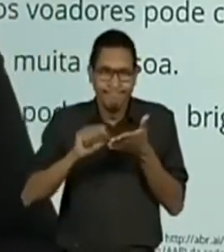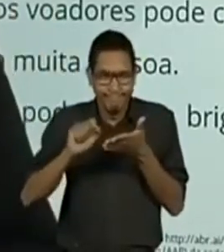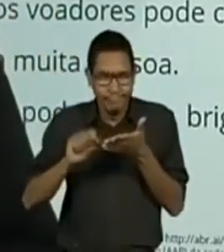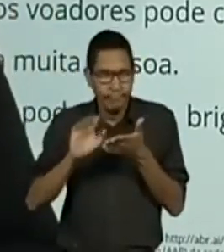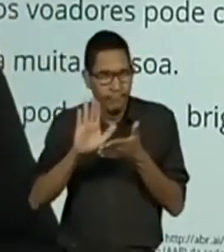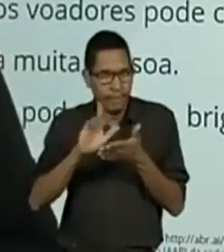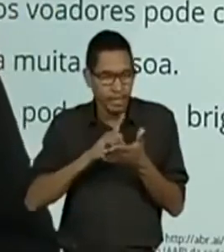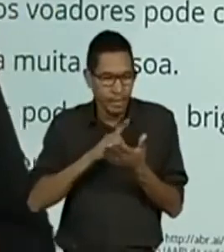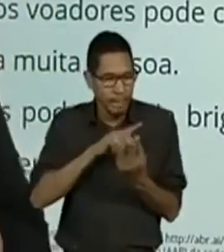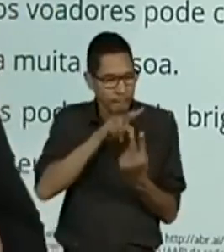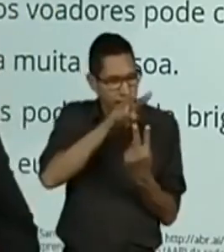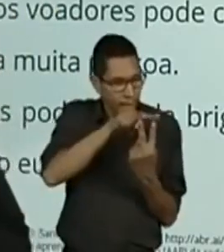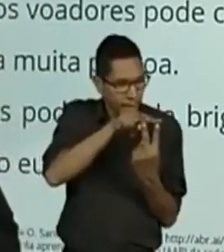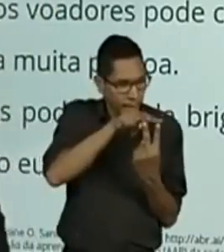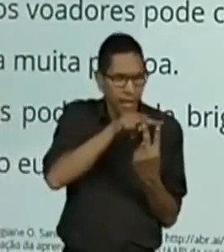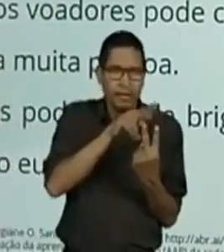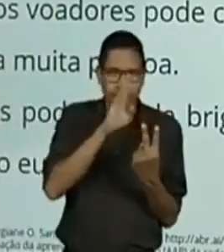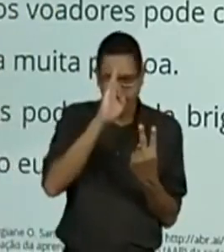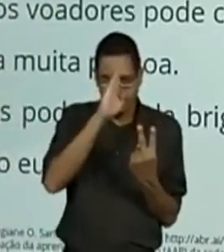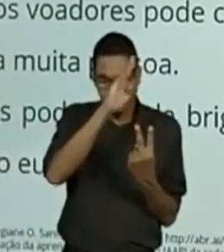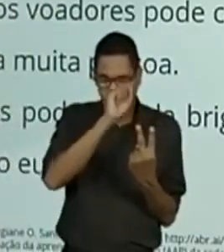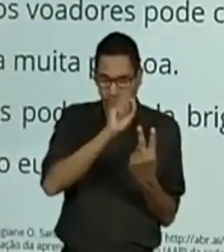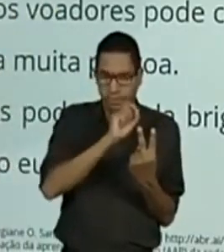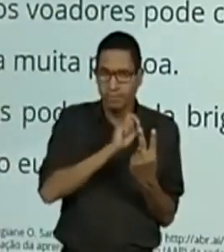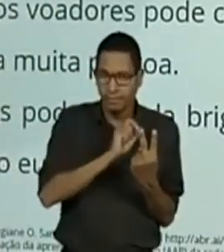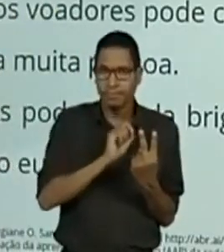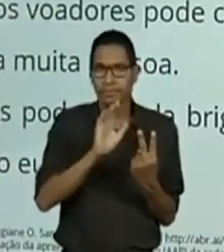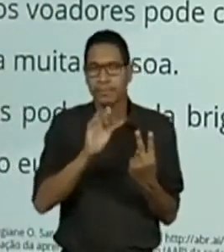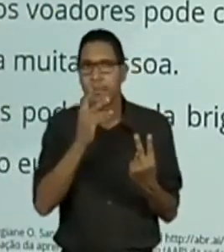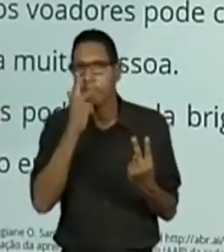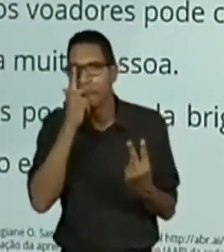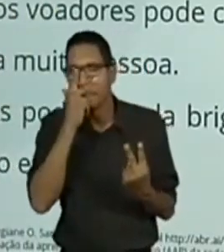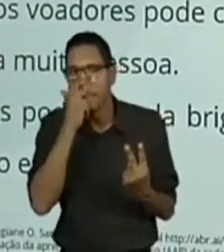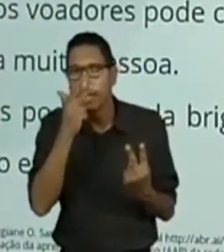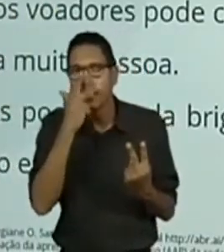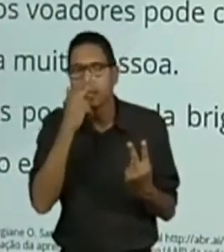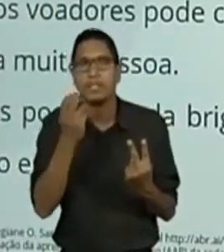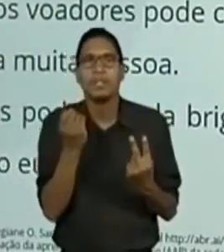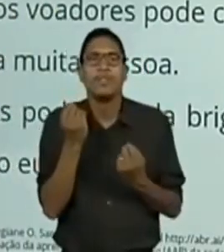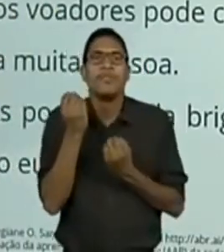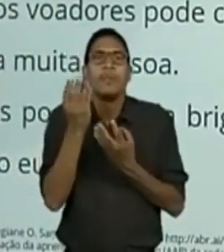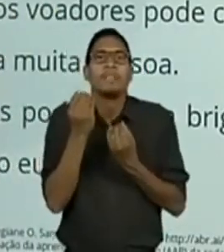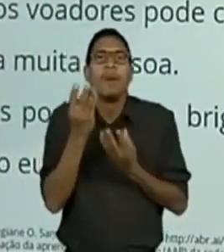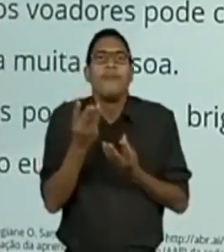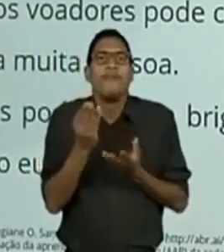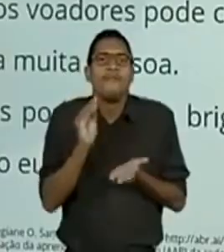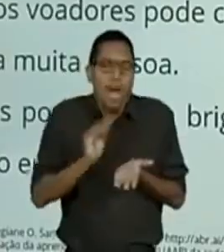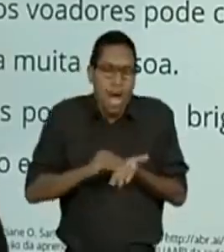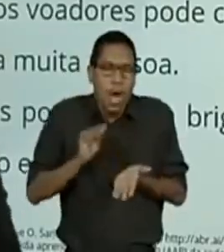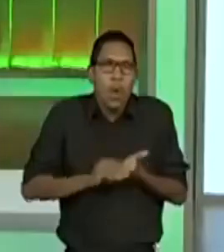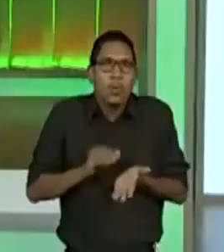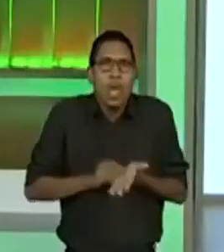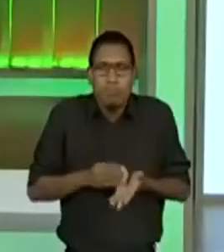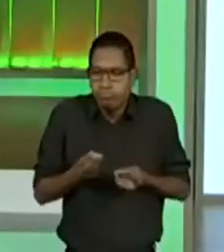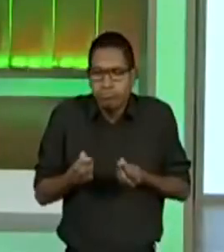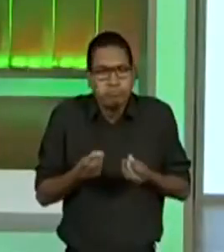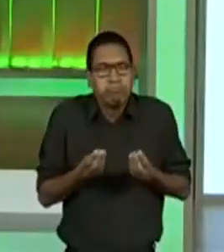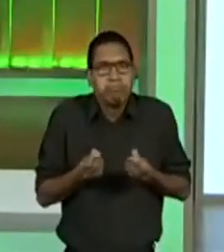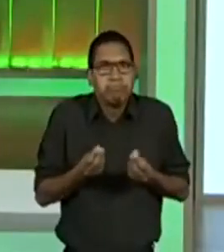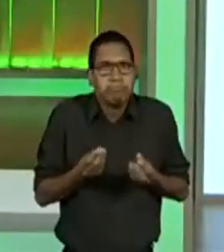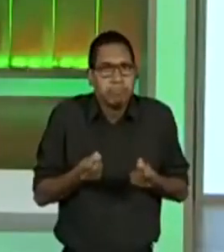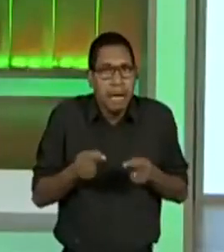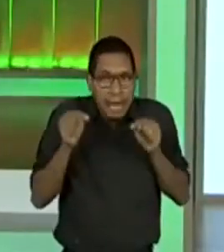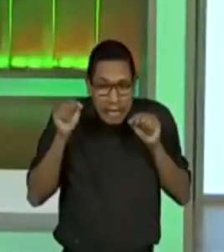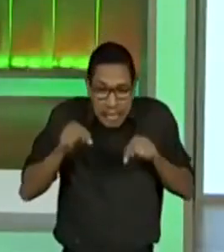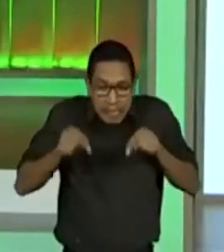destaques que eu marquei. Por quê? Dá a impressão que a nossa informação está incompleta. É isso que eu quero de vocês.